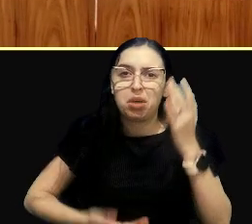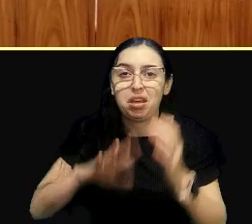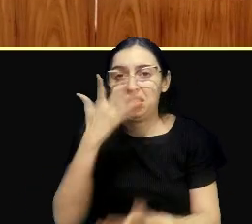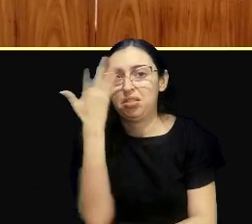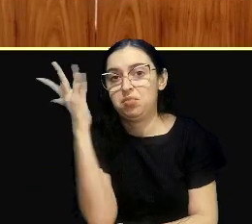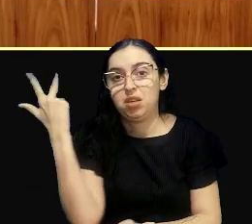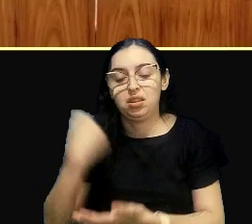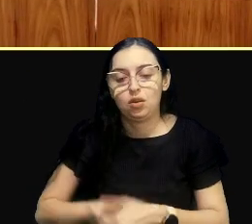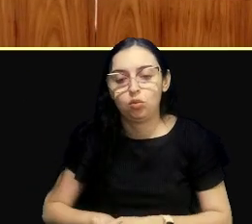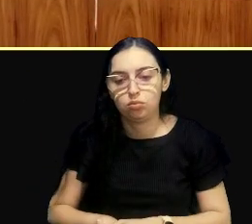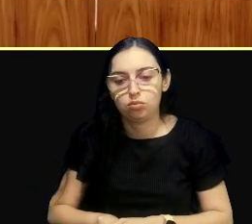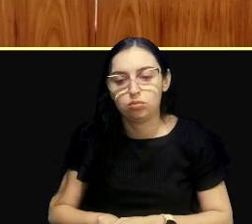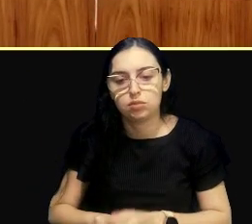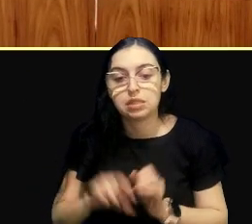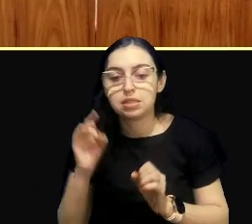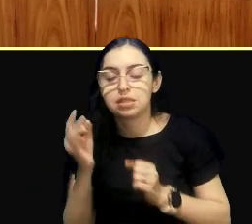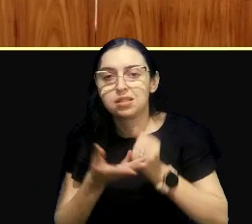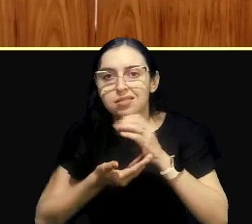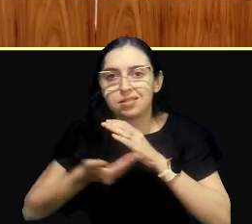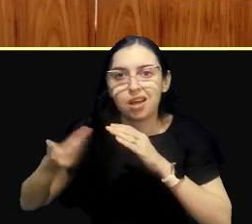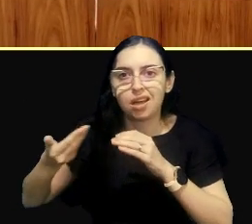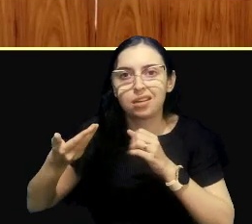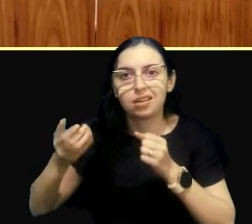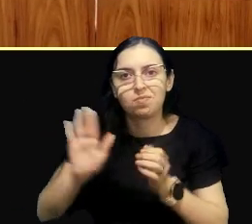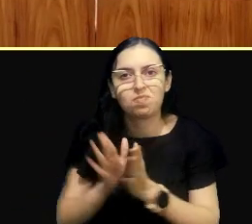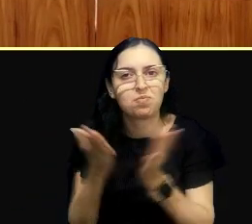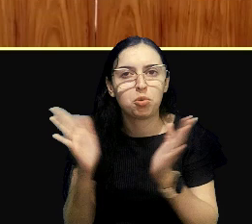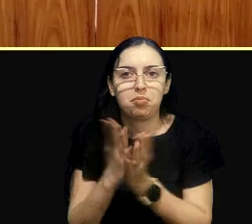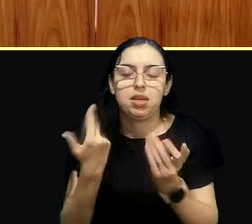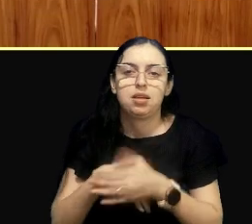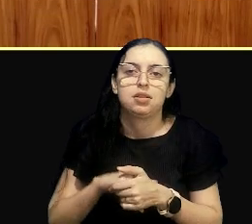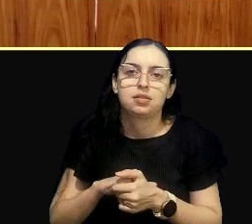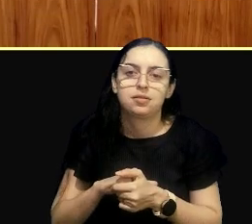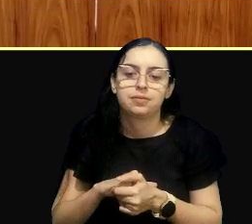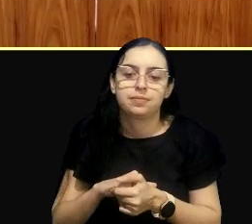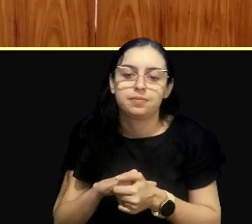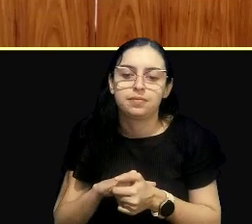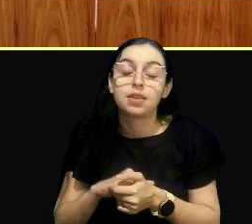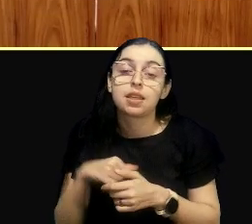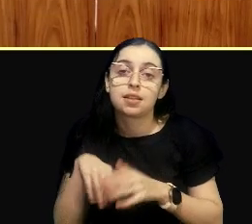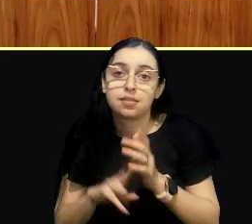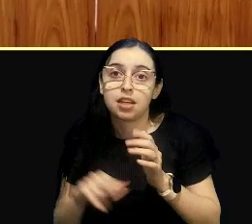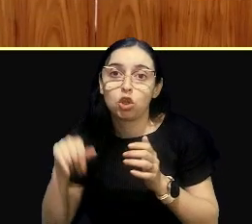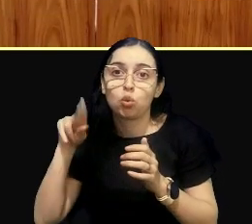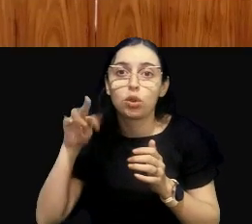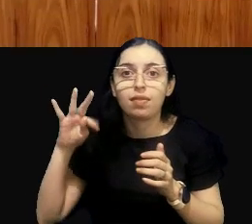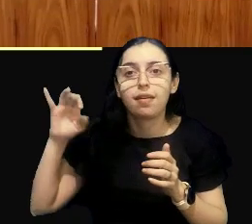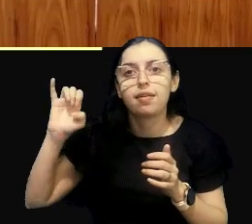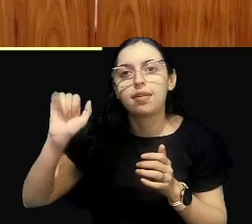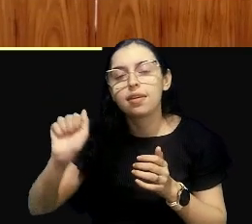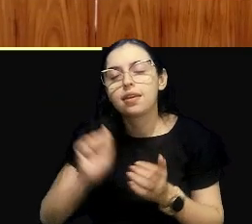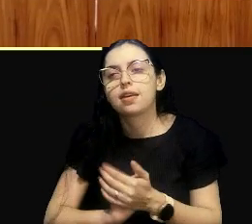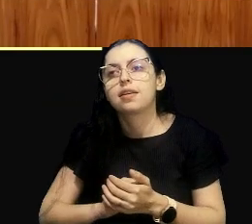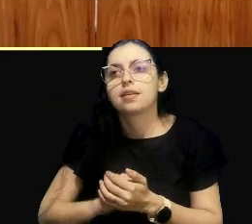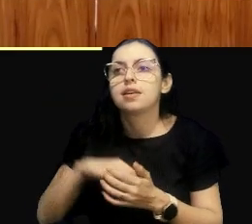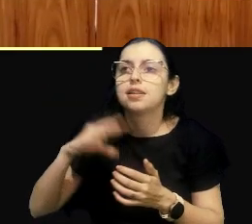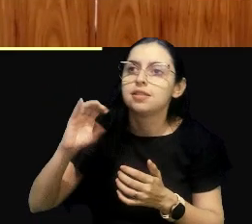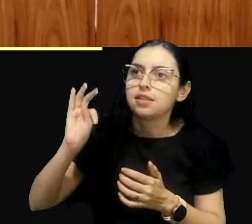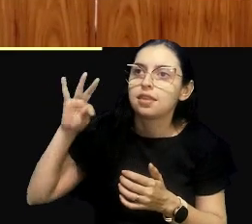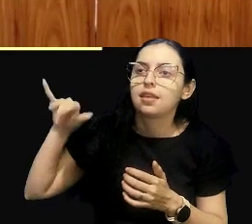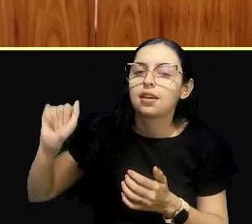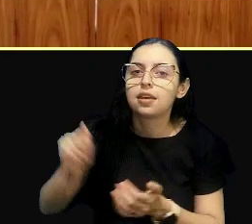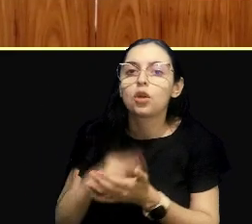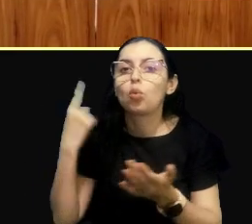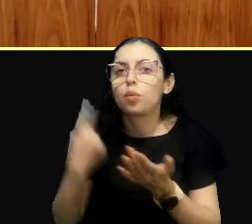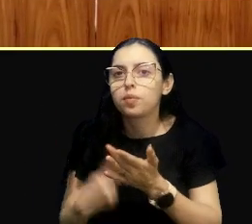da miséria, é sair do coma, pelo menos você vai para o CTI, você sai da UTI, você tem, talvez o compromisso do Estado